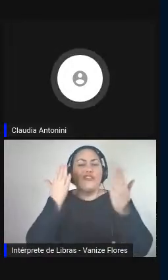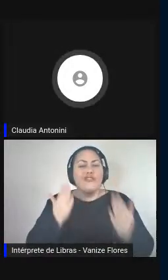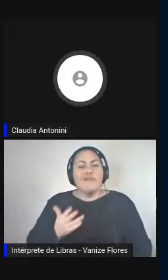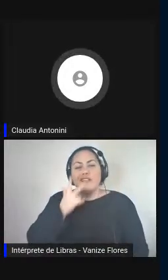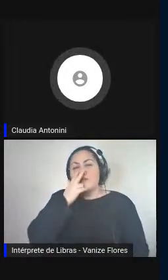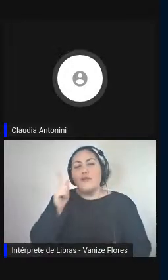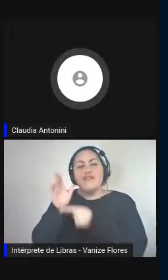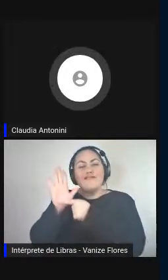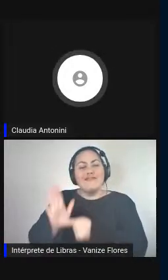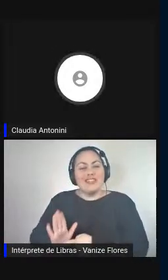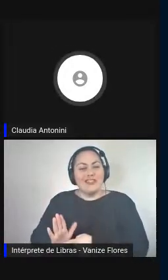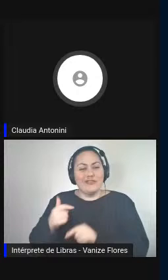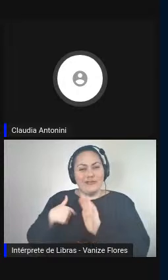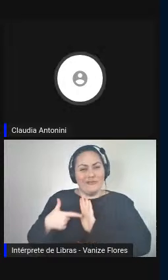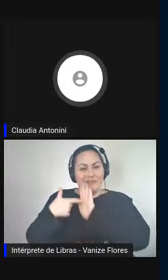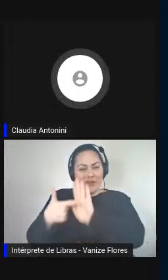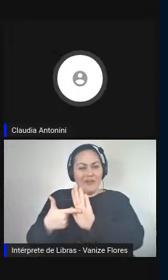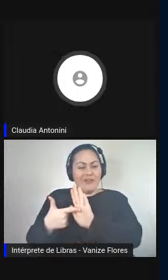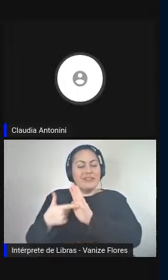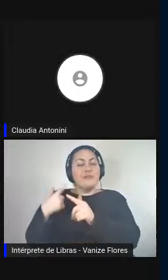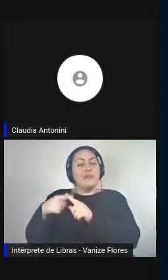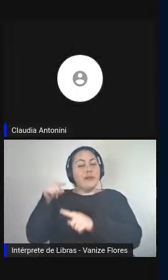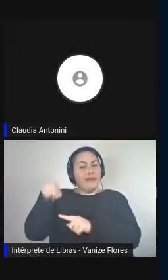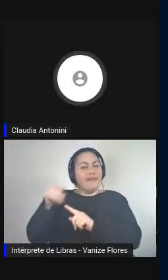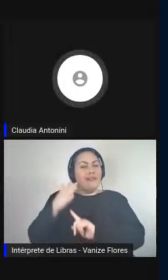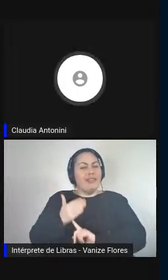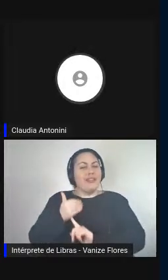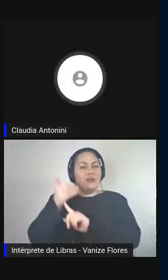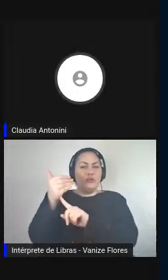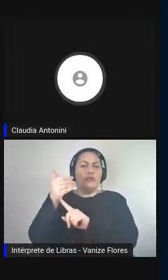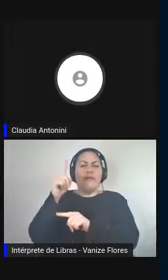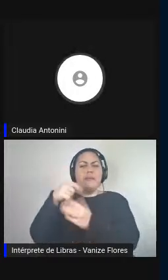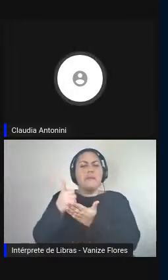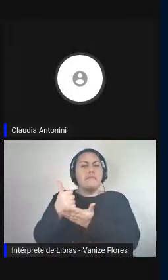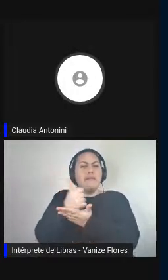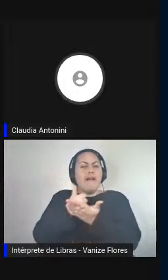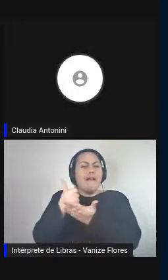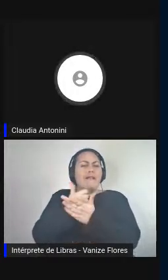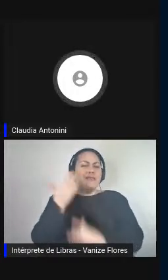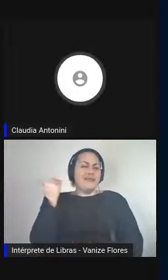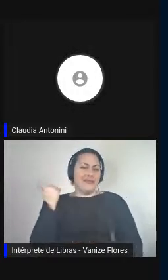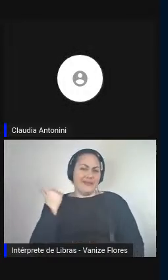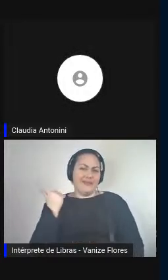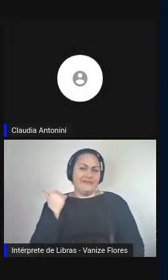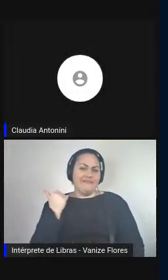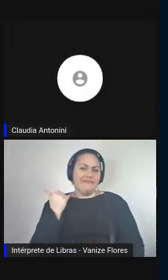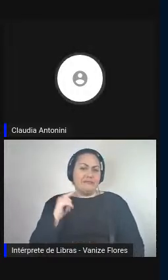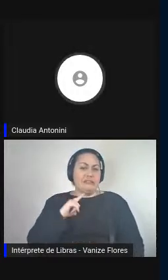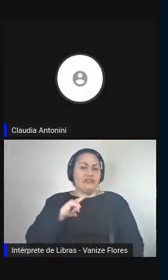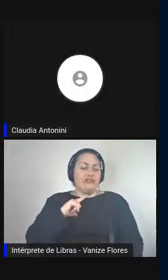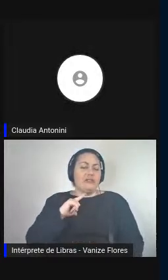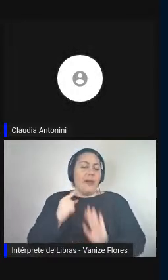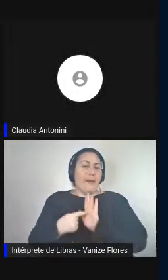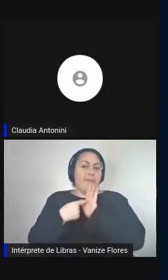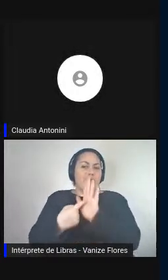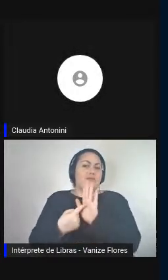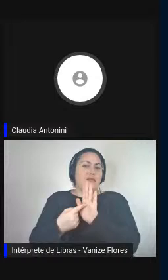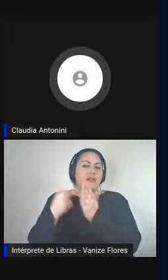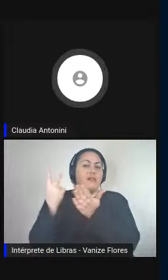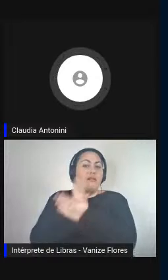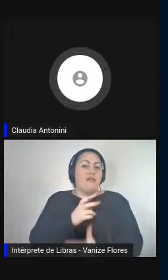em que a tecnologia era ainda básica, apresentava um erro, por exemplo.